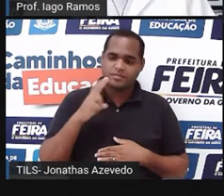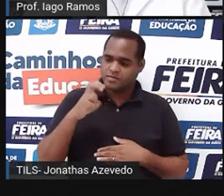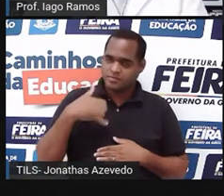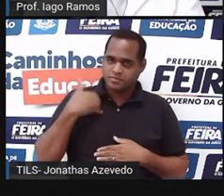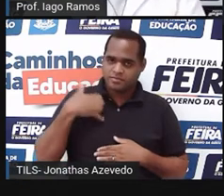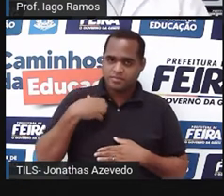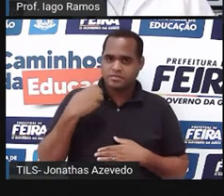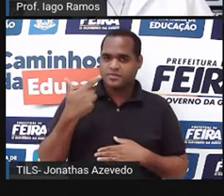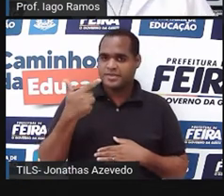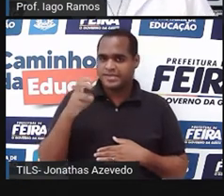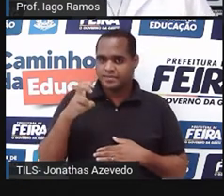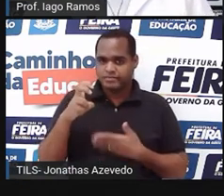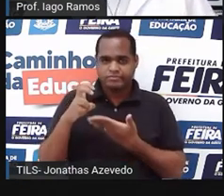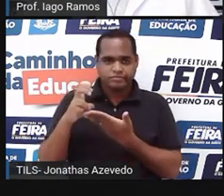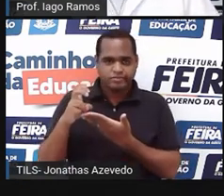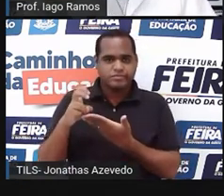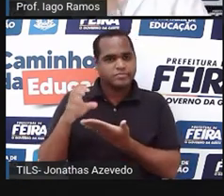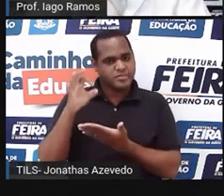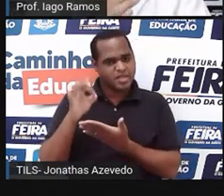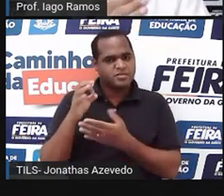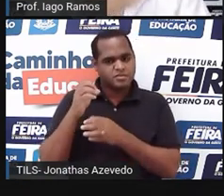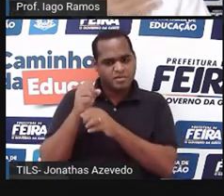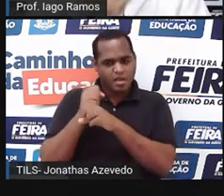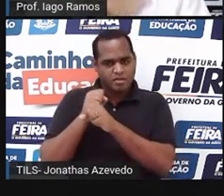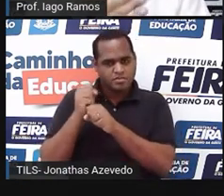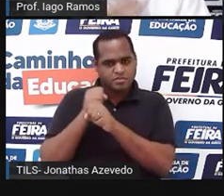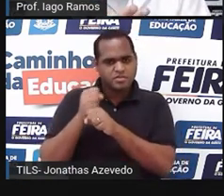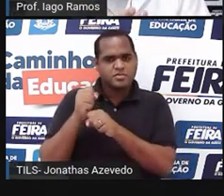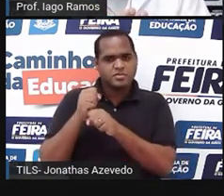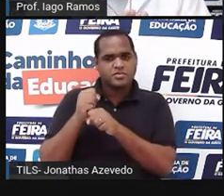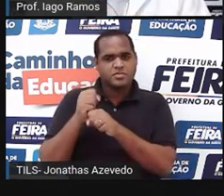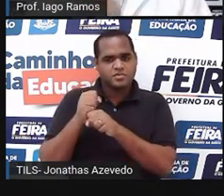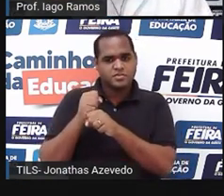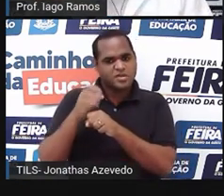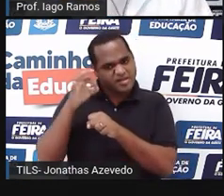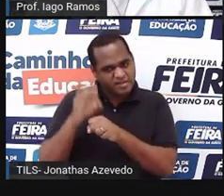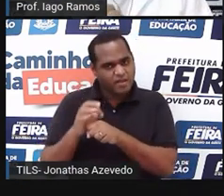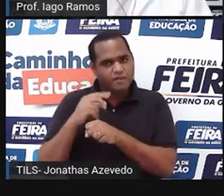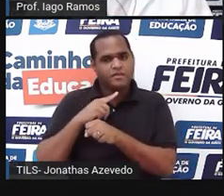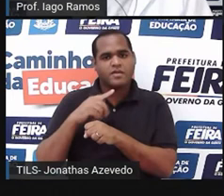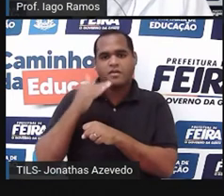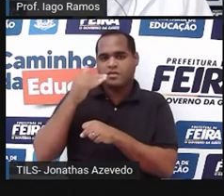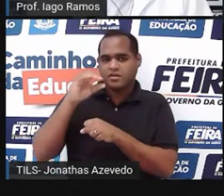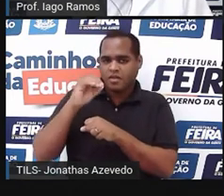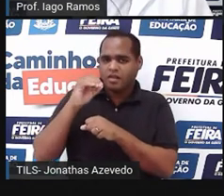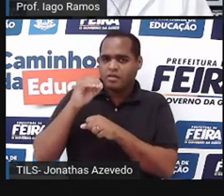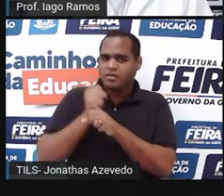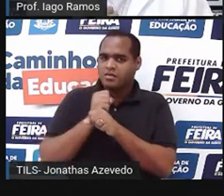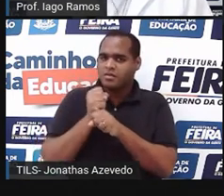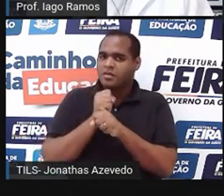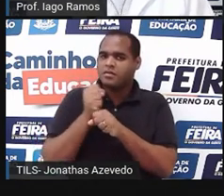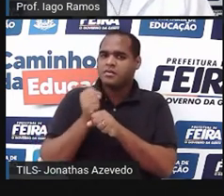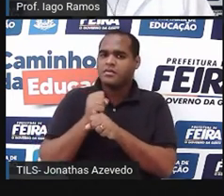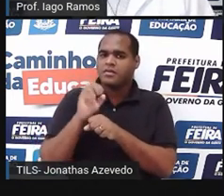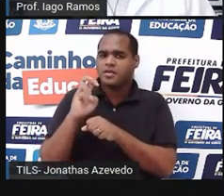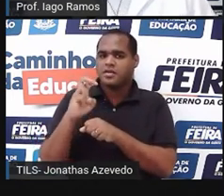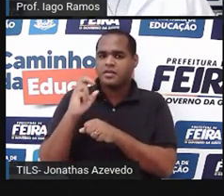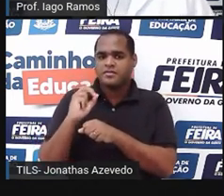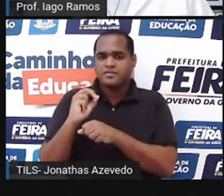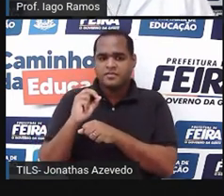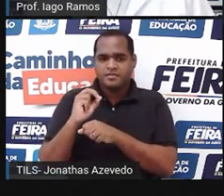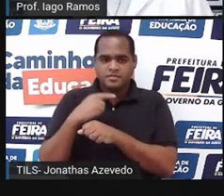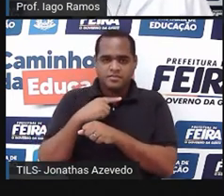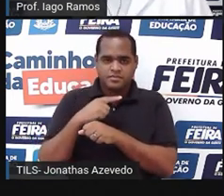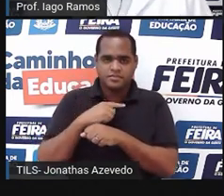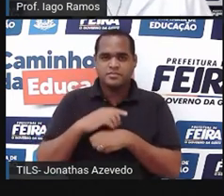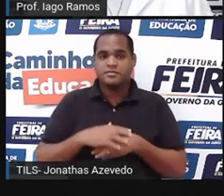anos calça o número 25, é certo? Isso vai acontecer? Que quando ela chegar aos 10, ela vai calçar o número